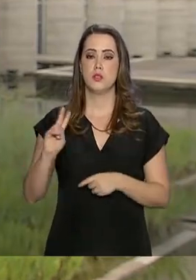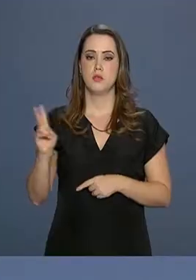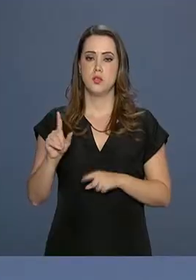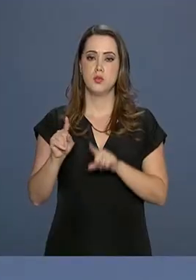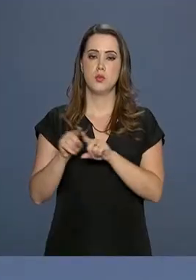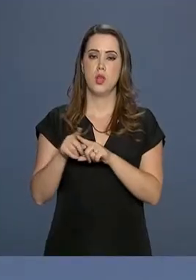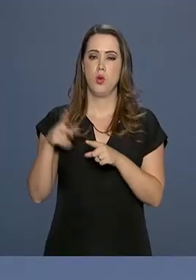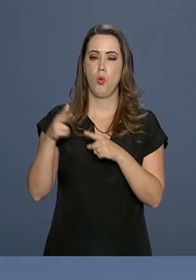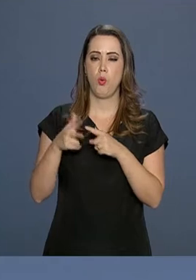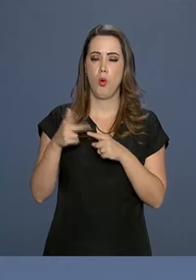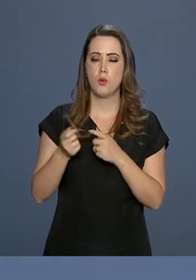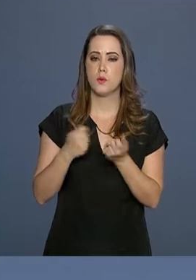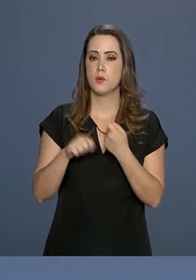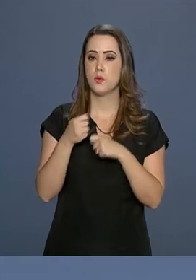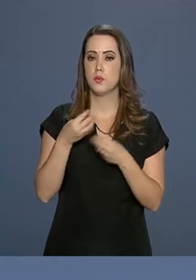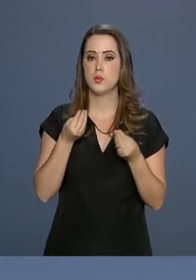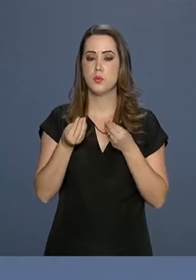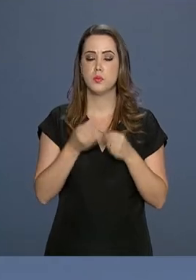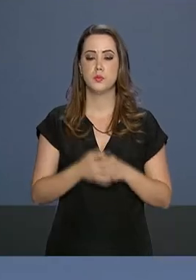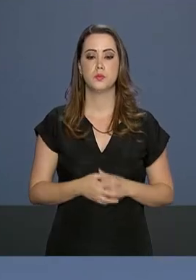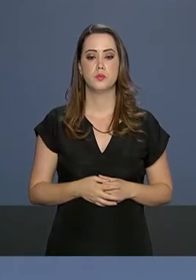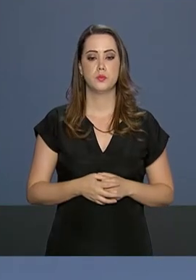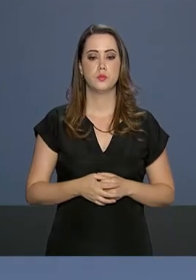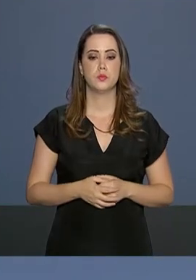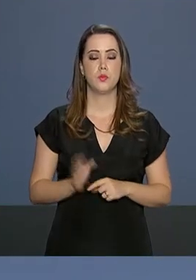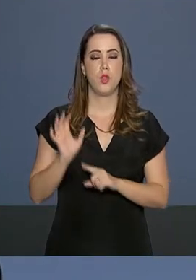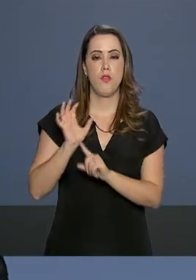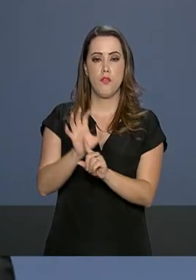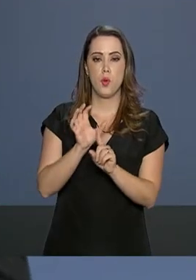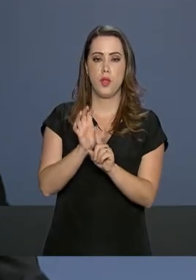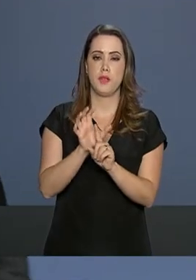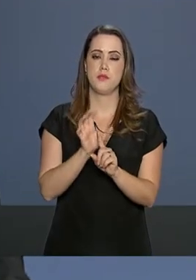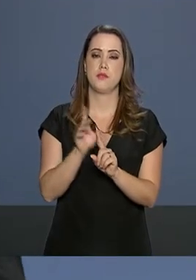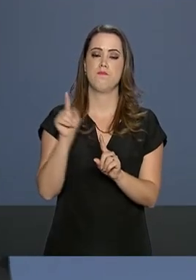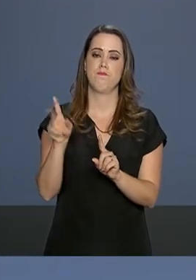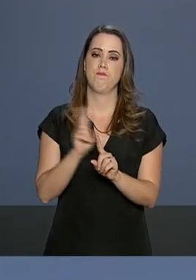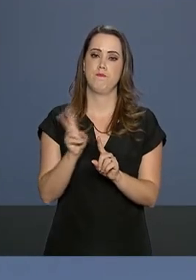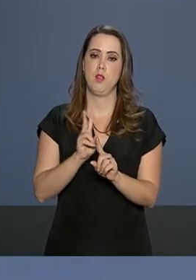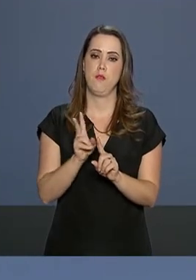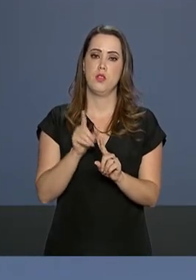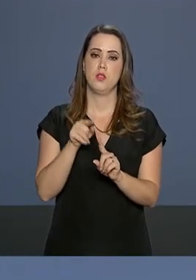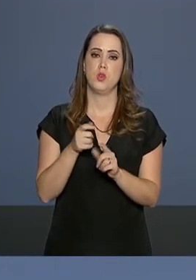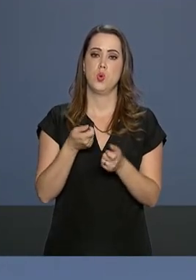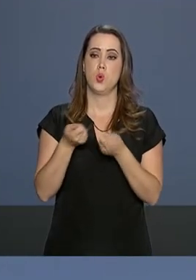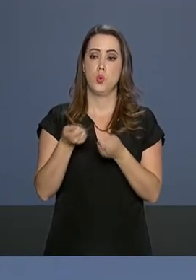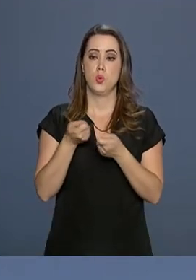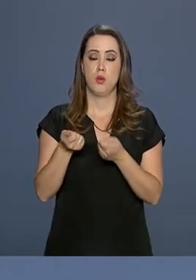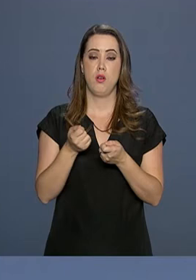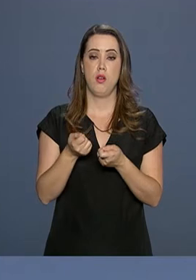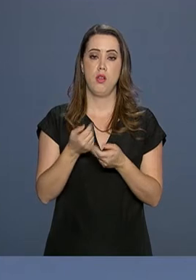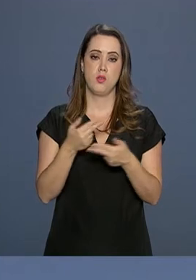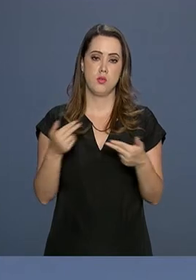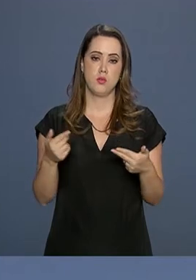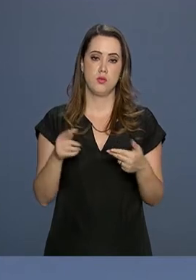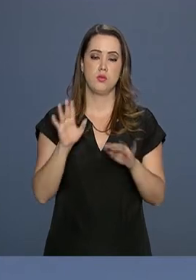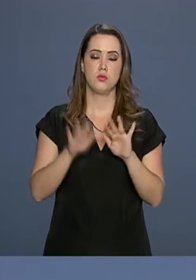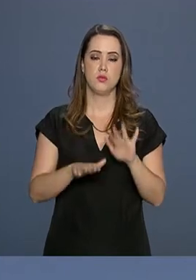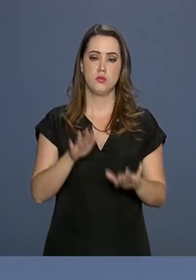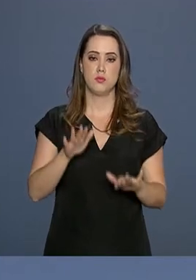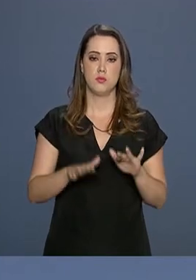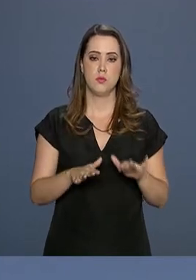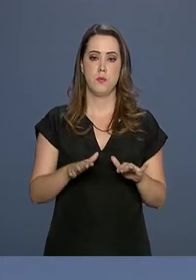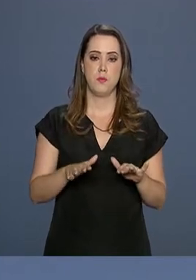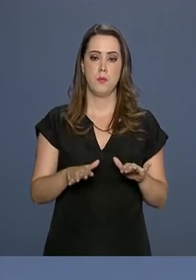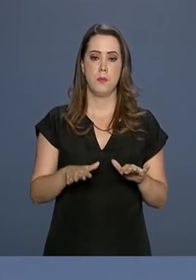vizinho. De um ponto de vista de pressão externa sobre o regime, o congelamento de bens, em muitos casos, é